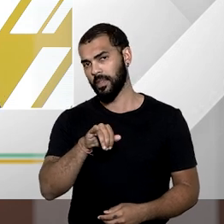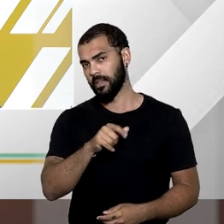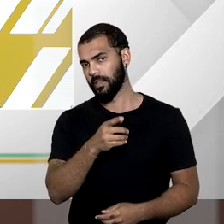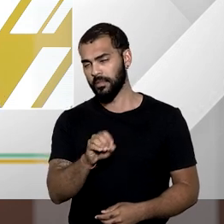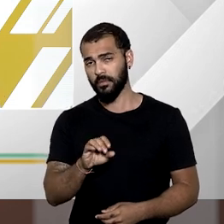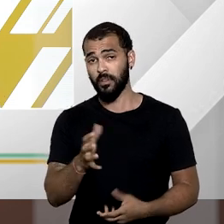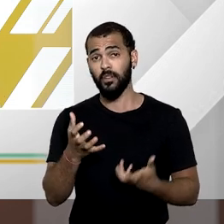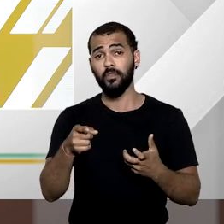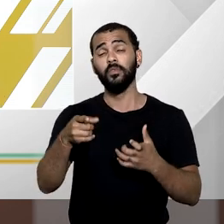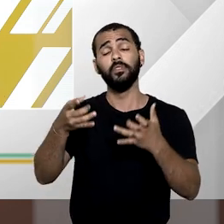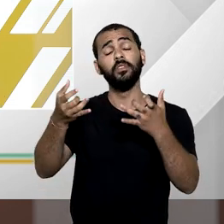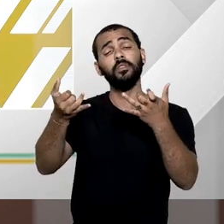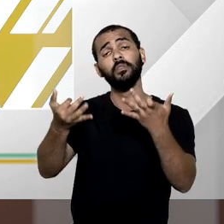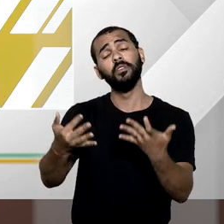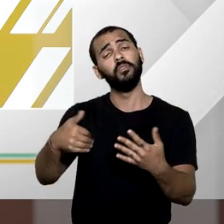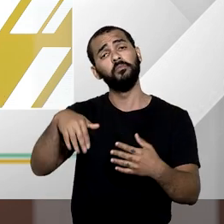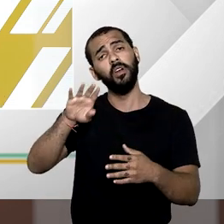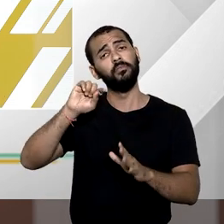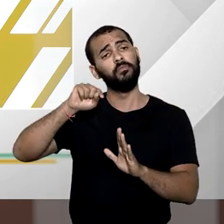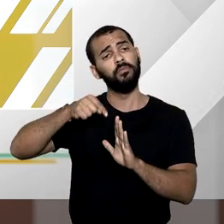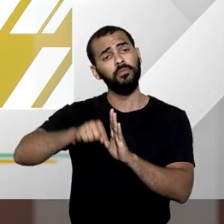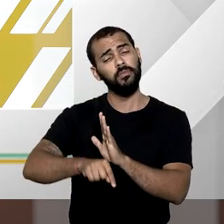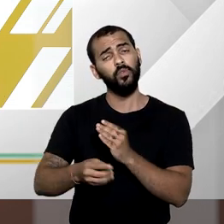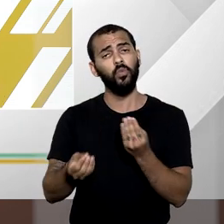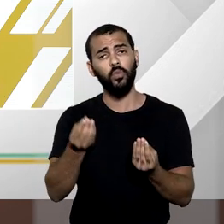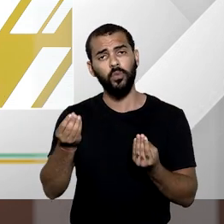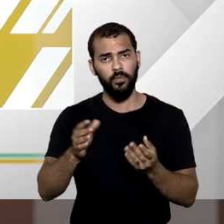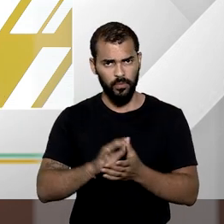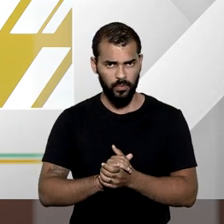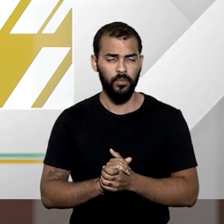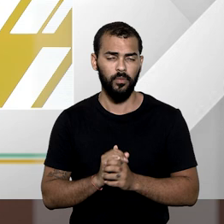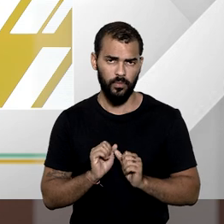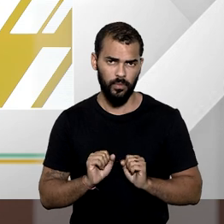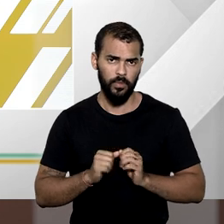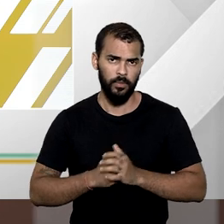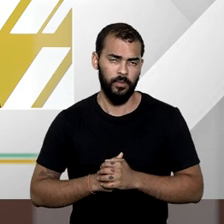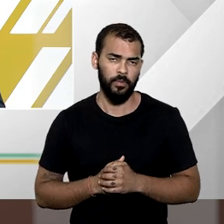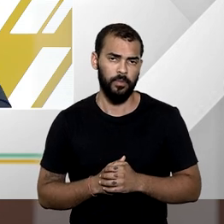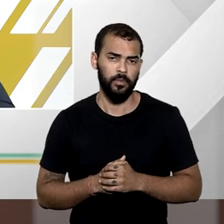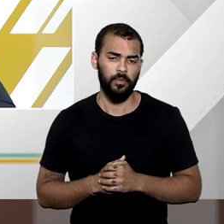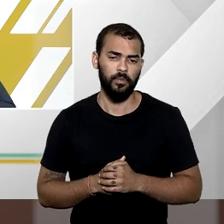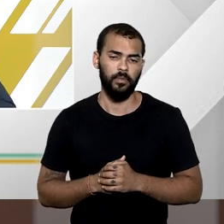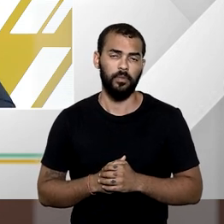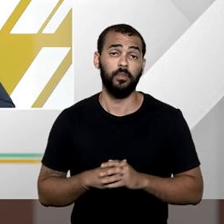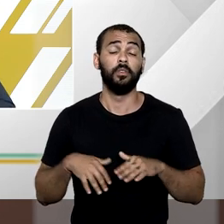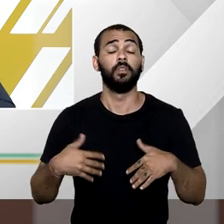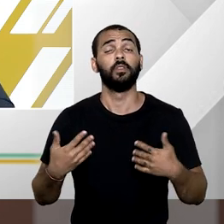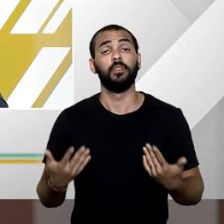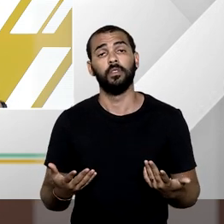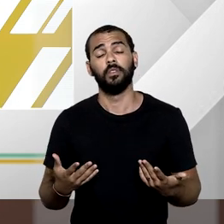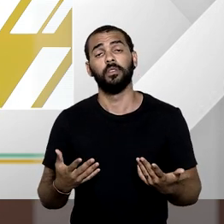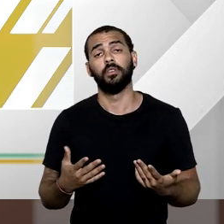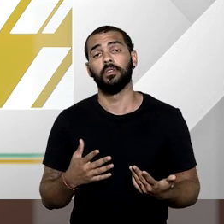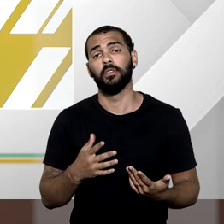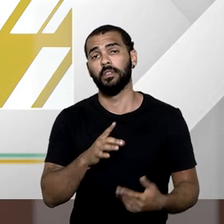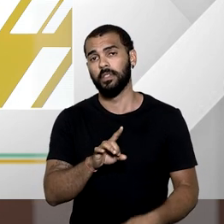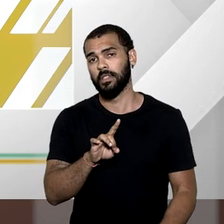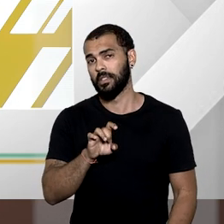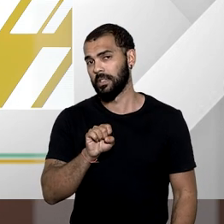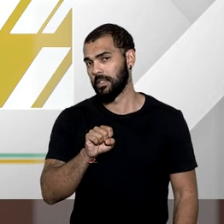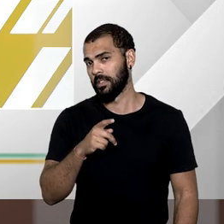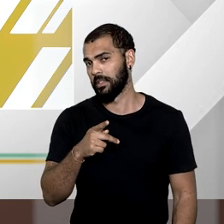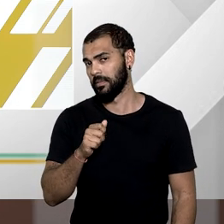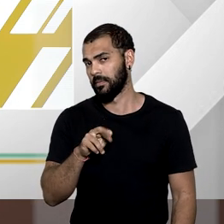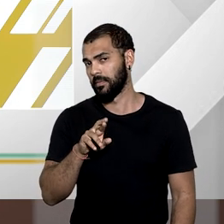falasse um pouco mais disso aí para a gente. Explica esses pormenores, por favor. A desapropriação indireta, ela decorre